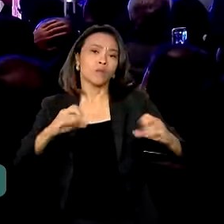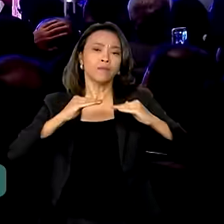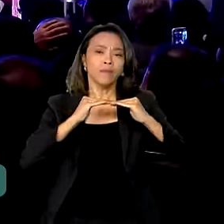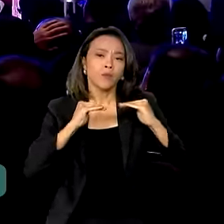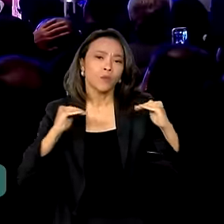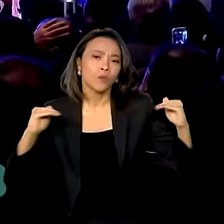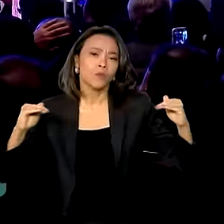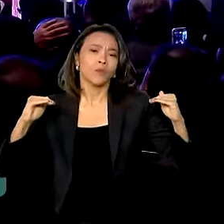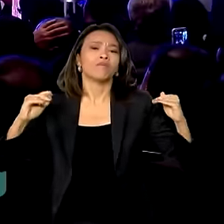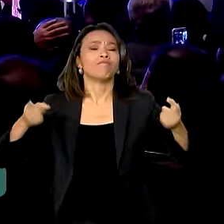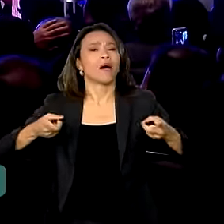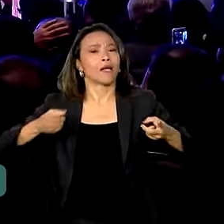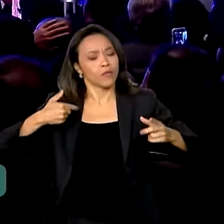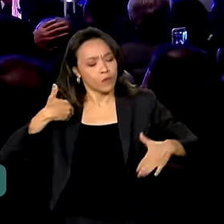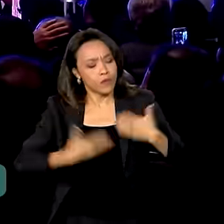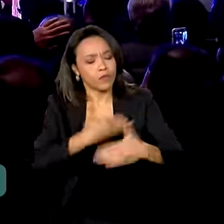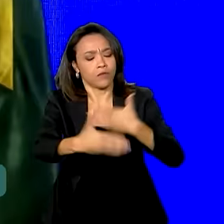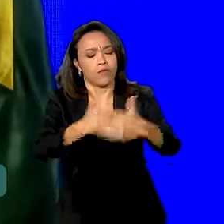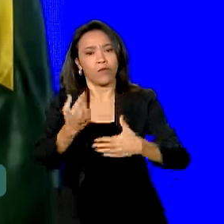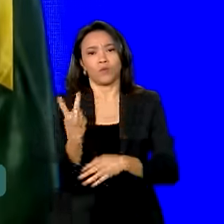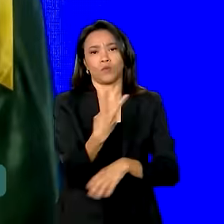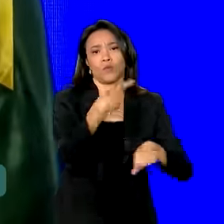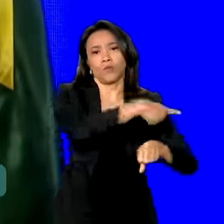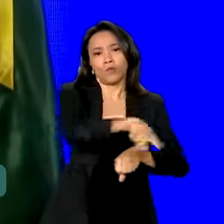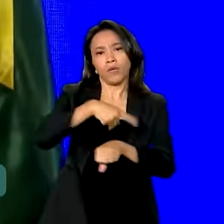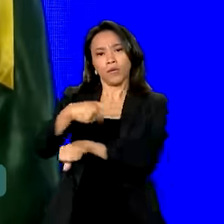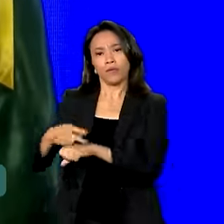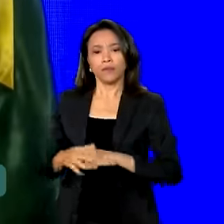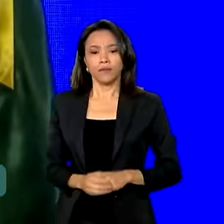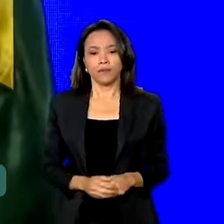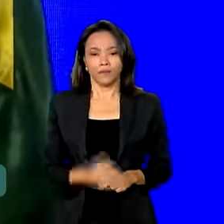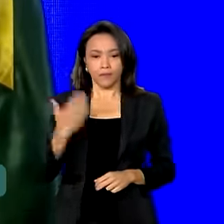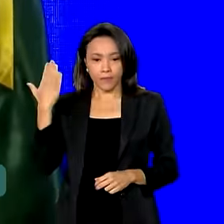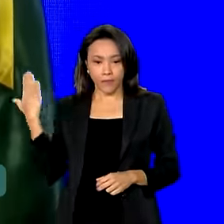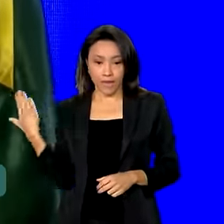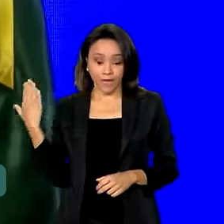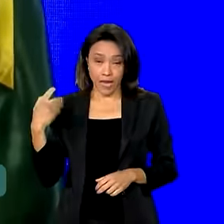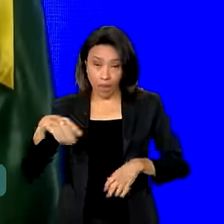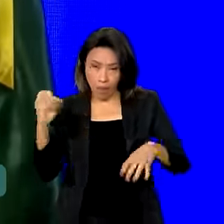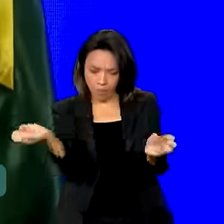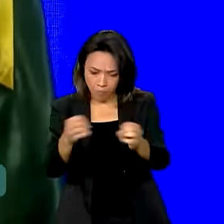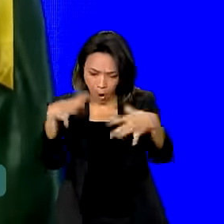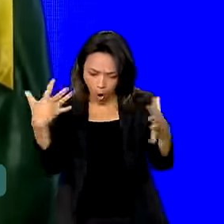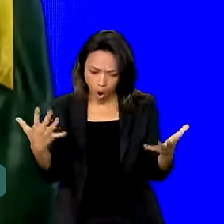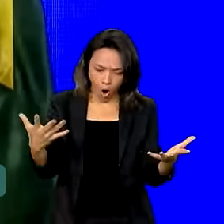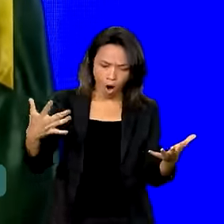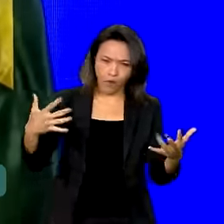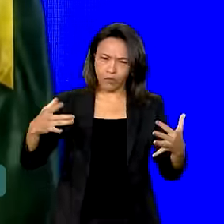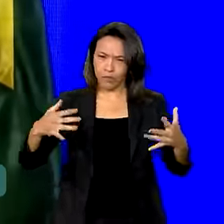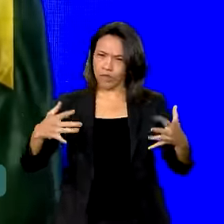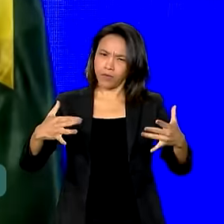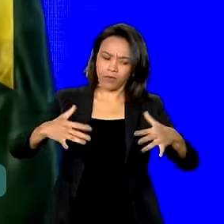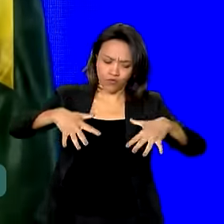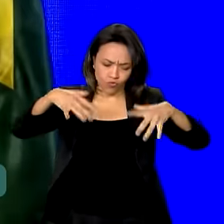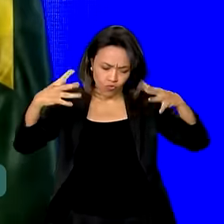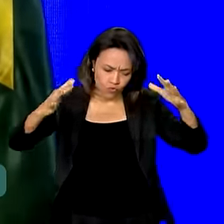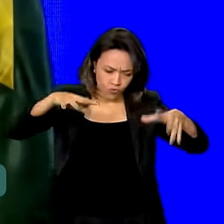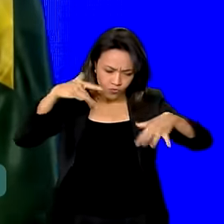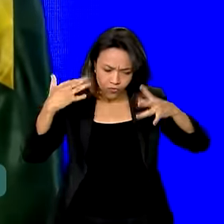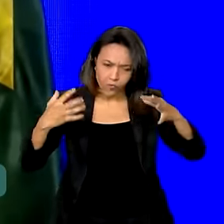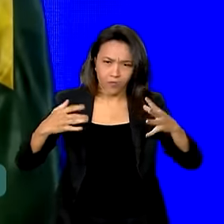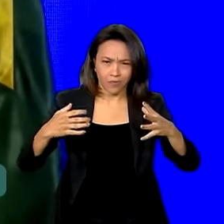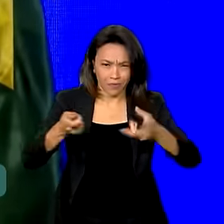para o desenvolvimento dos países. Há uma mágica em economia? Não. Economia não tem mágica.